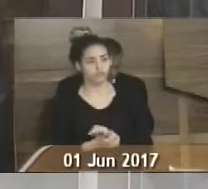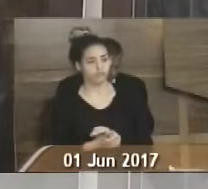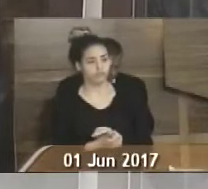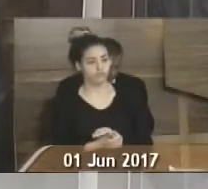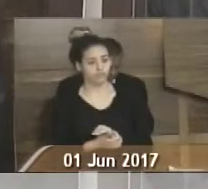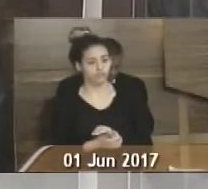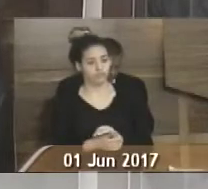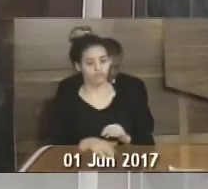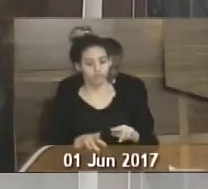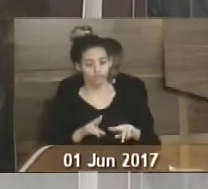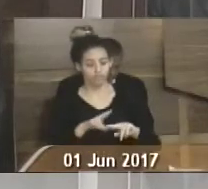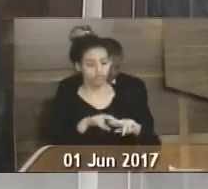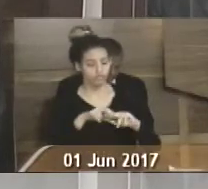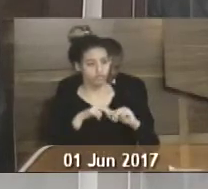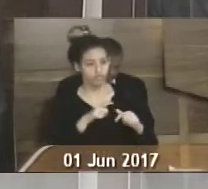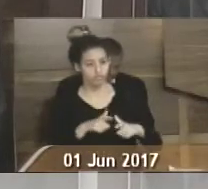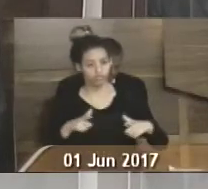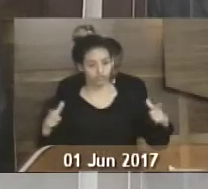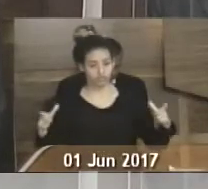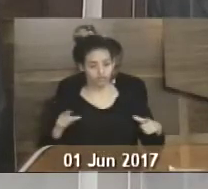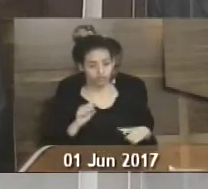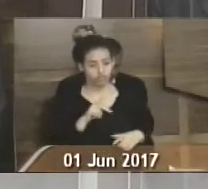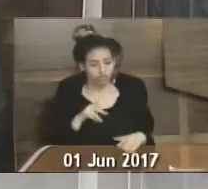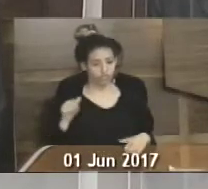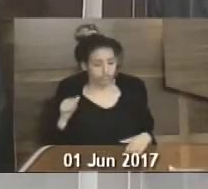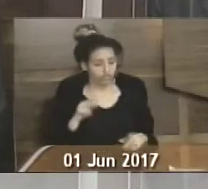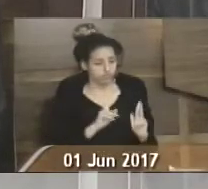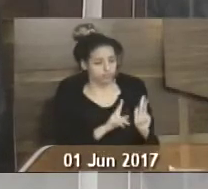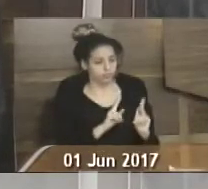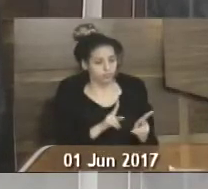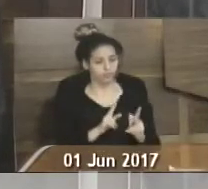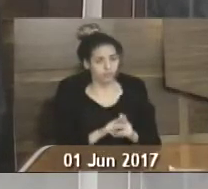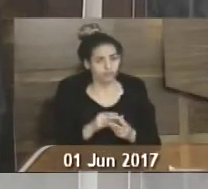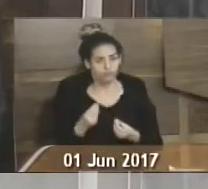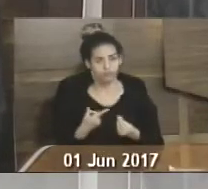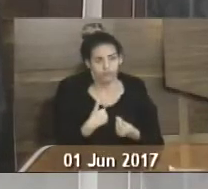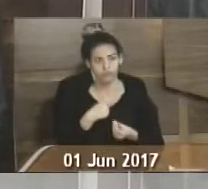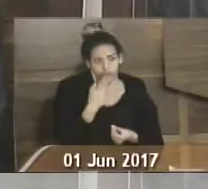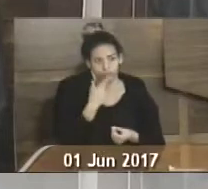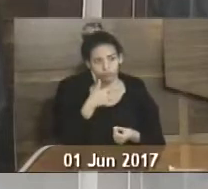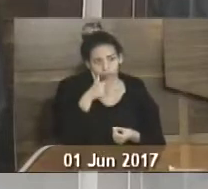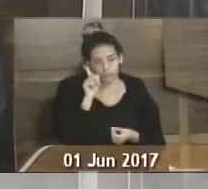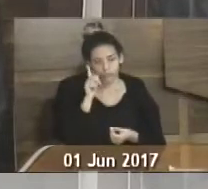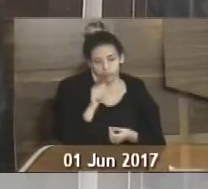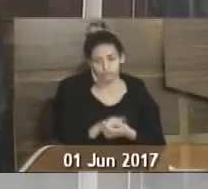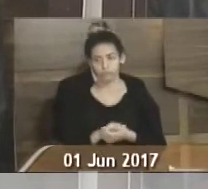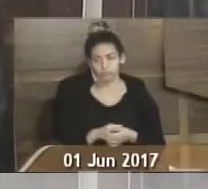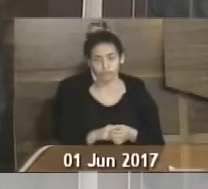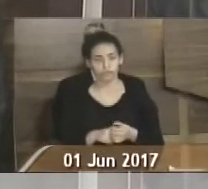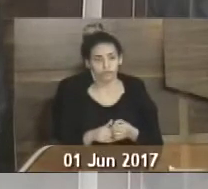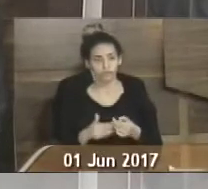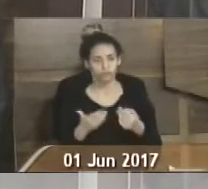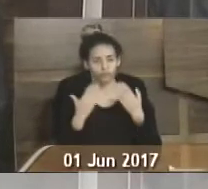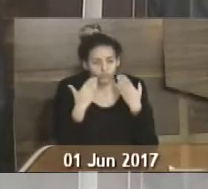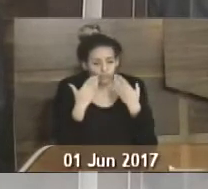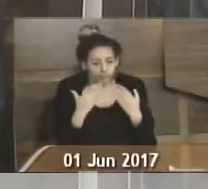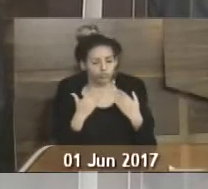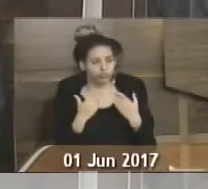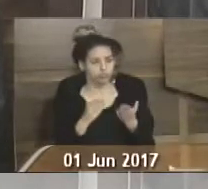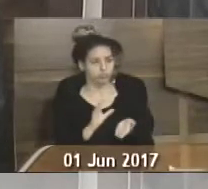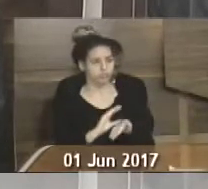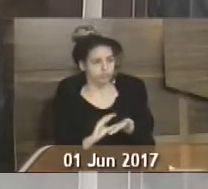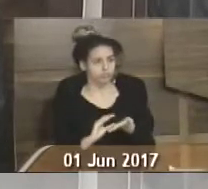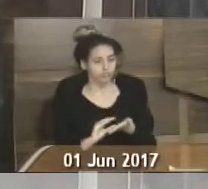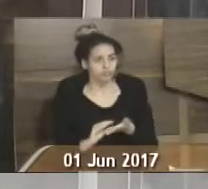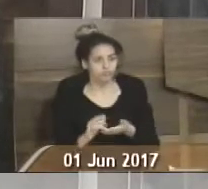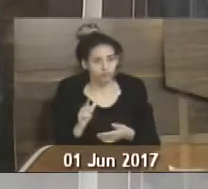por ampliação e reforma do posto de saúde do Parque Mambucaba, como eu disse ontem aqui, na prestação de conta que